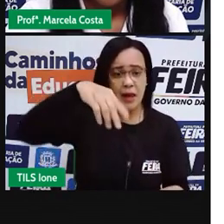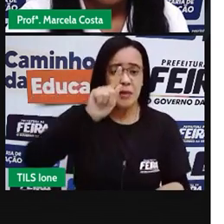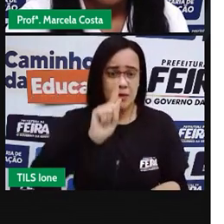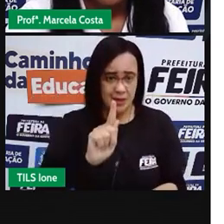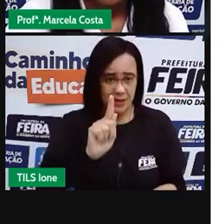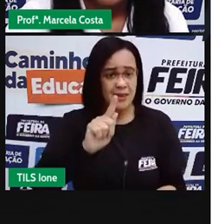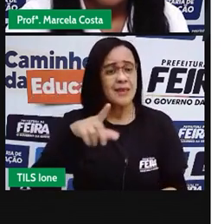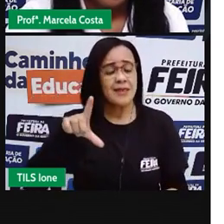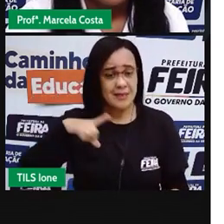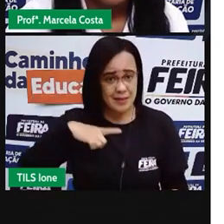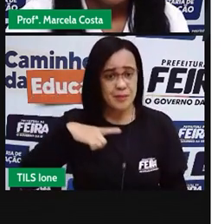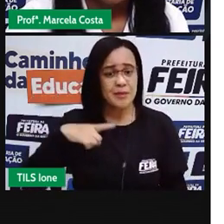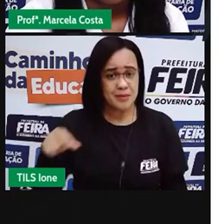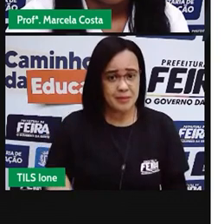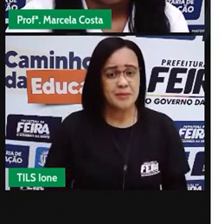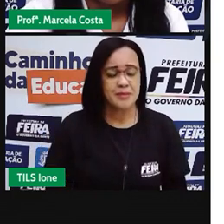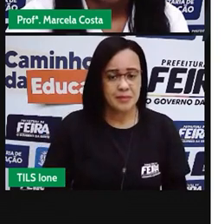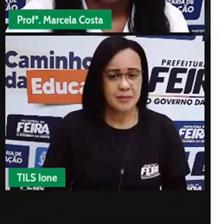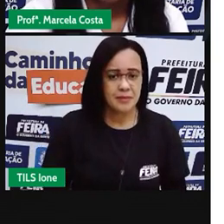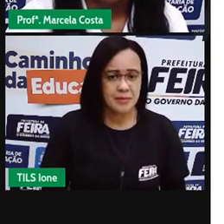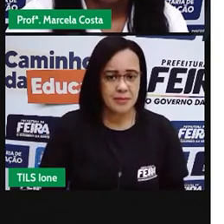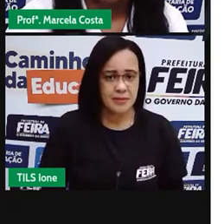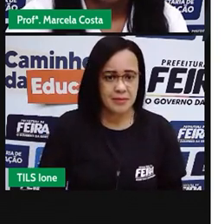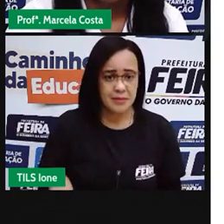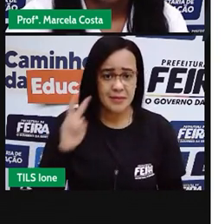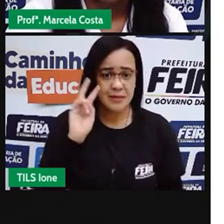tá vendo? Em cor de lá, olha.